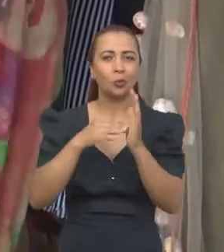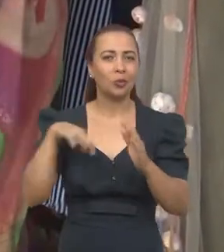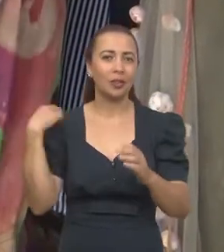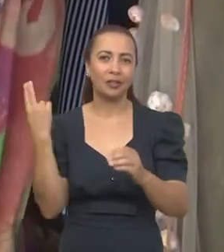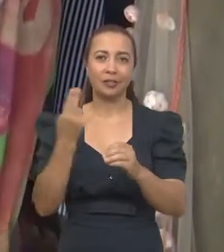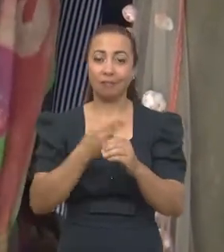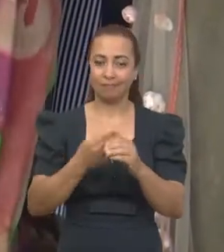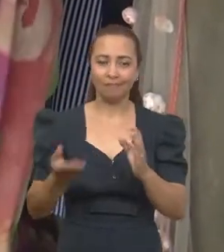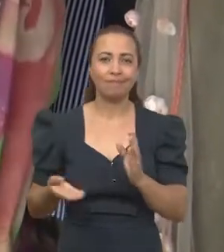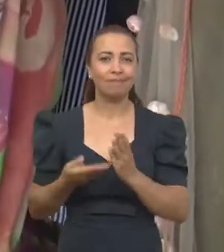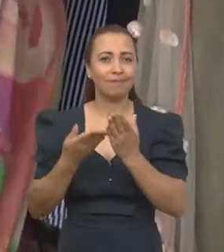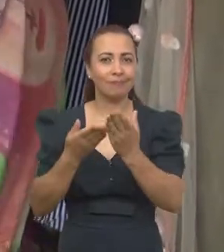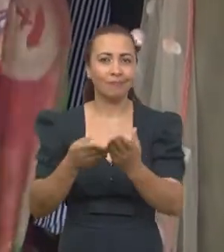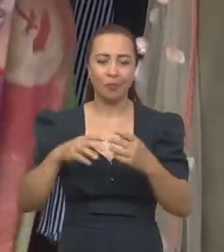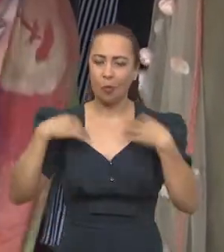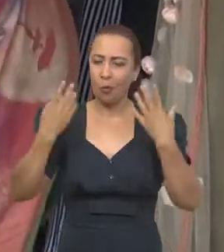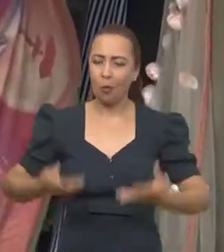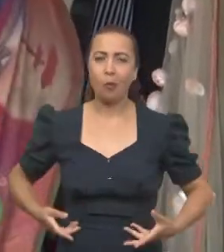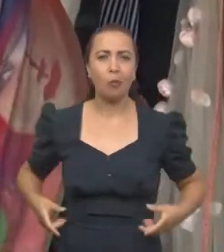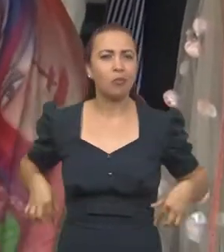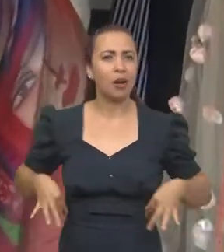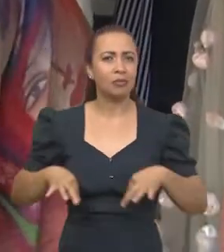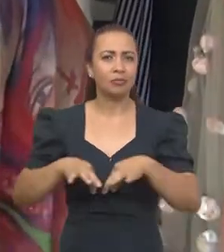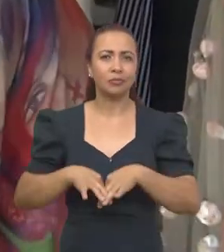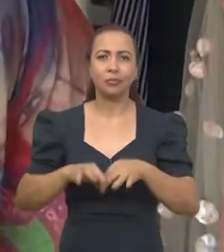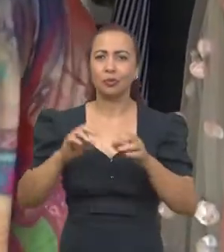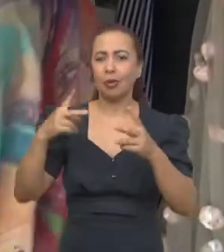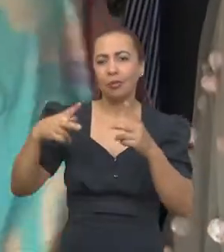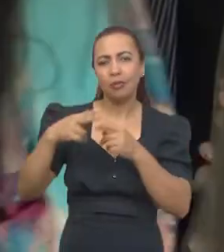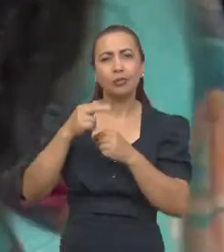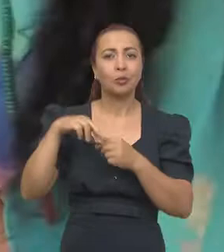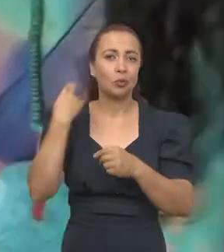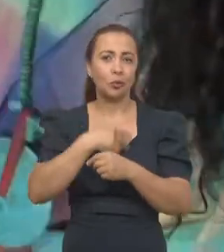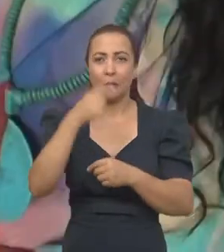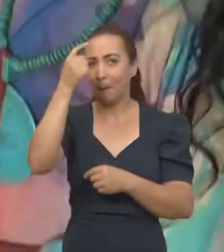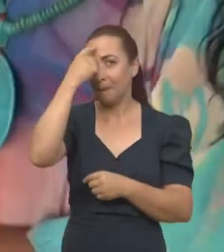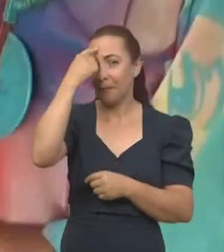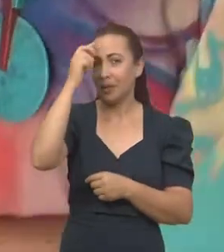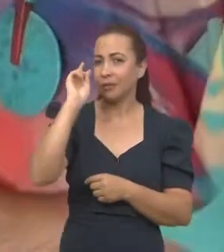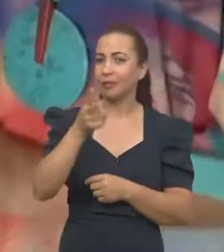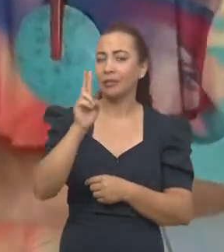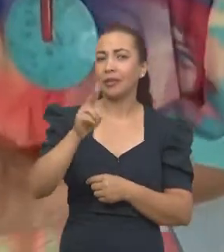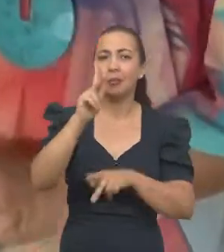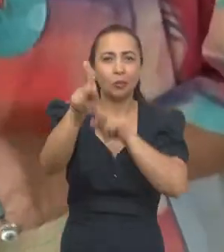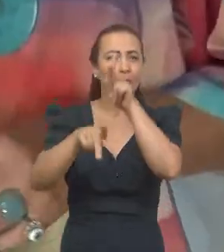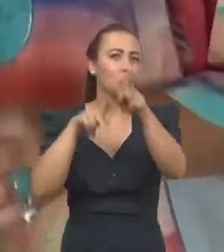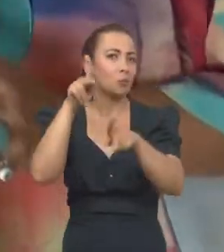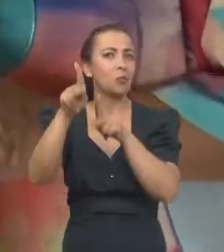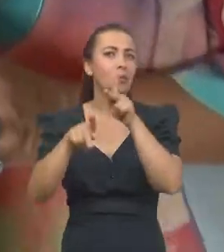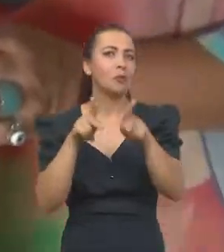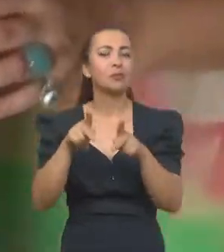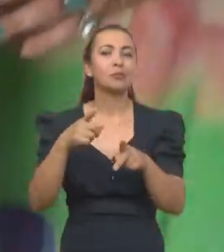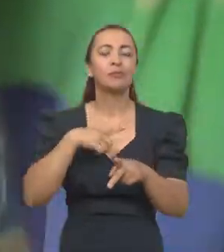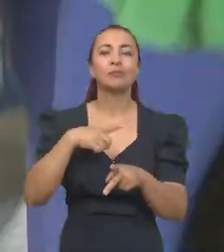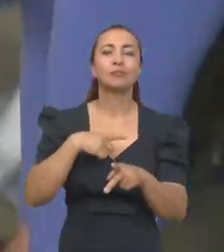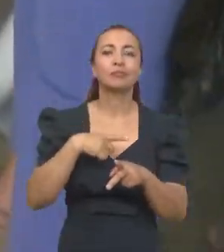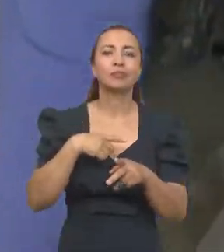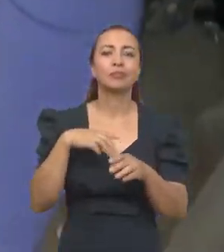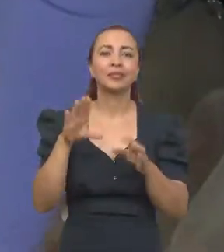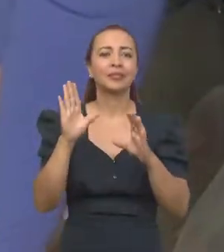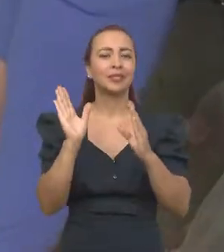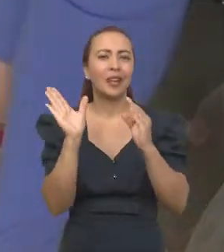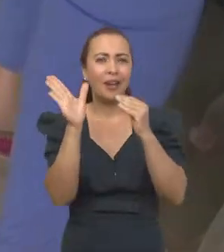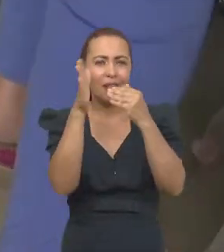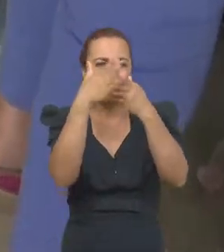viés de roupas, acessórios, recortes, a gente sempre tá pensando, né, nessa população que tem essa